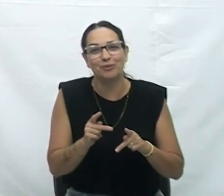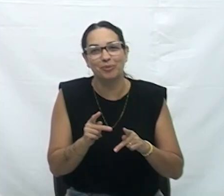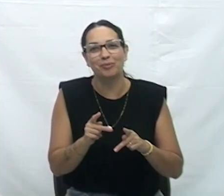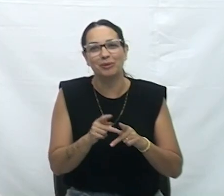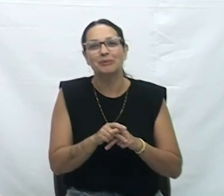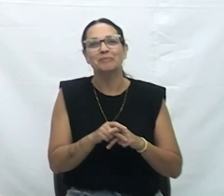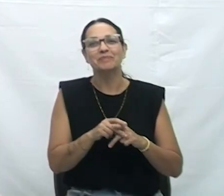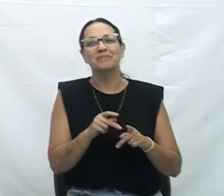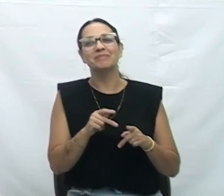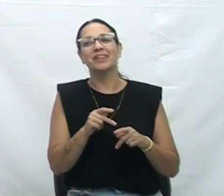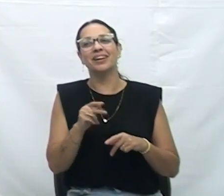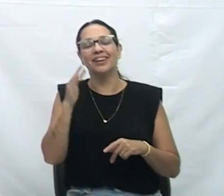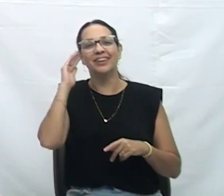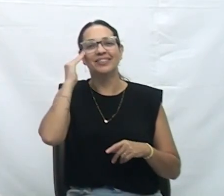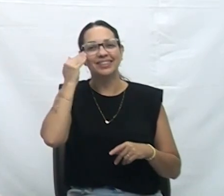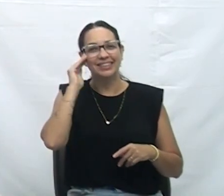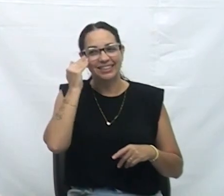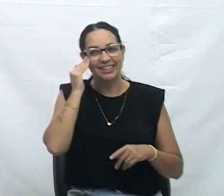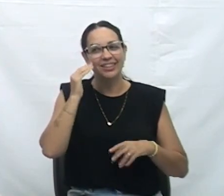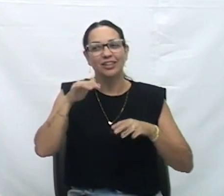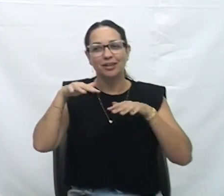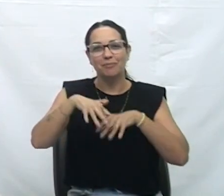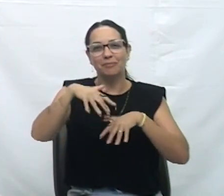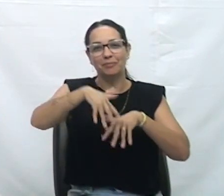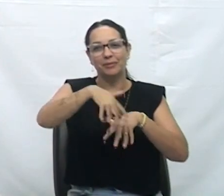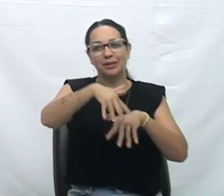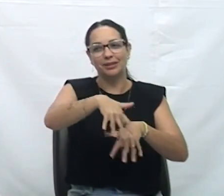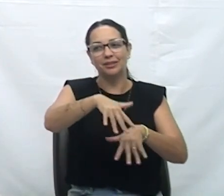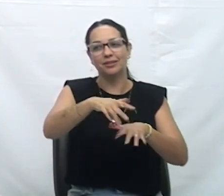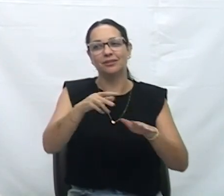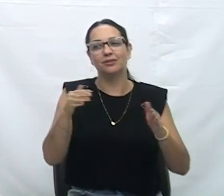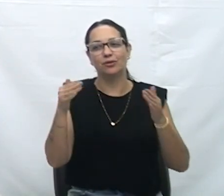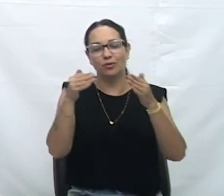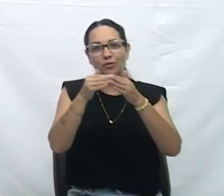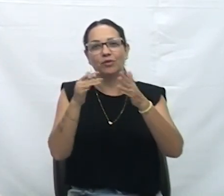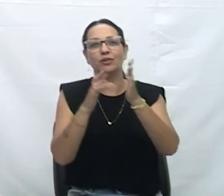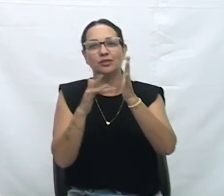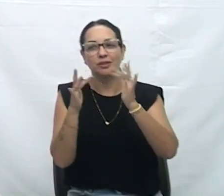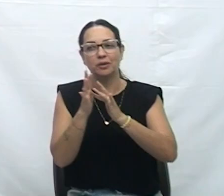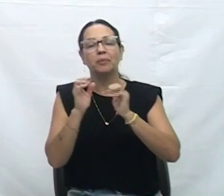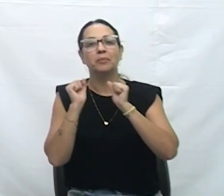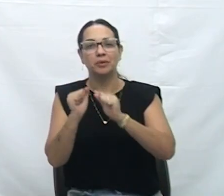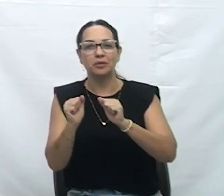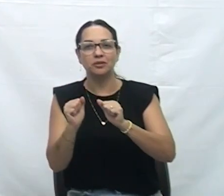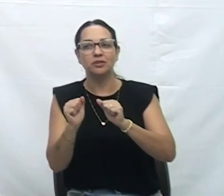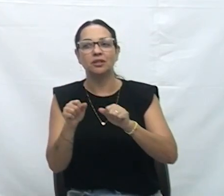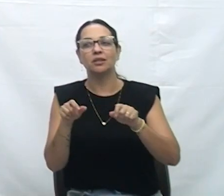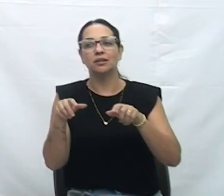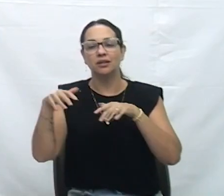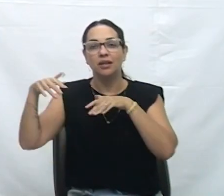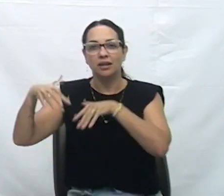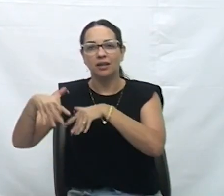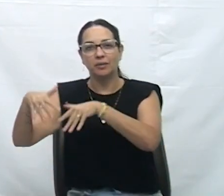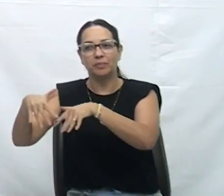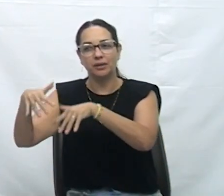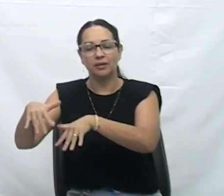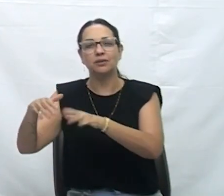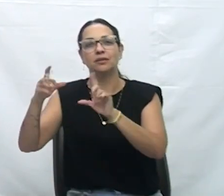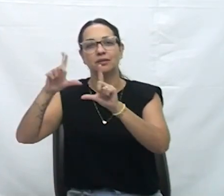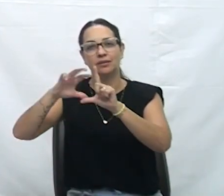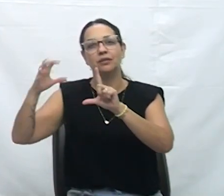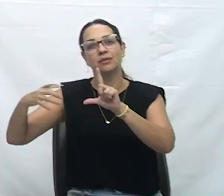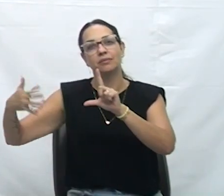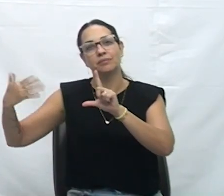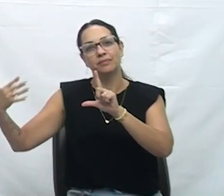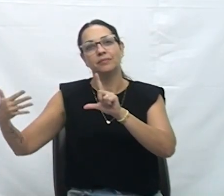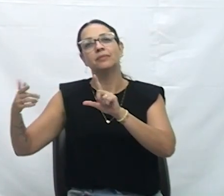acontecer, assim como a parada LGBT pode acontecer. E deve, porque representa não só o